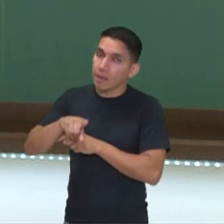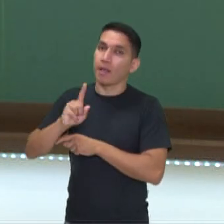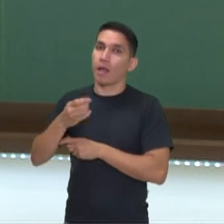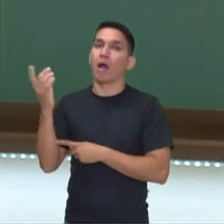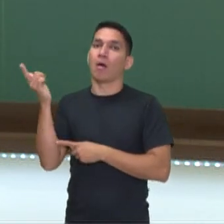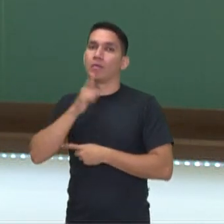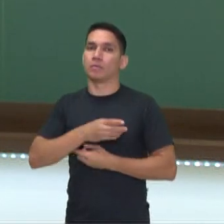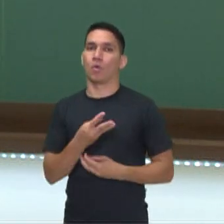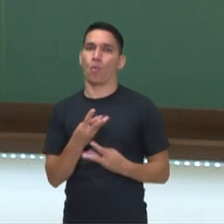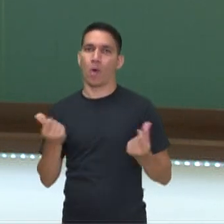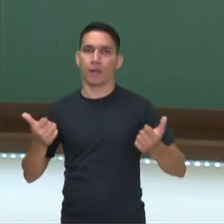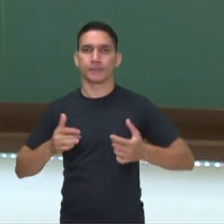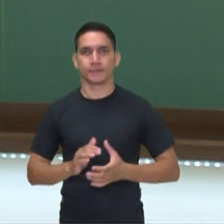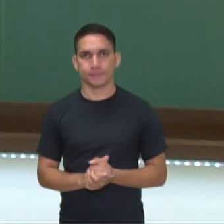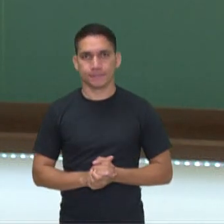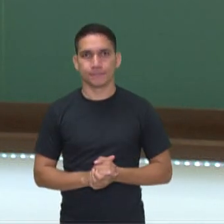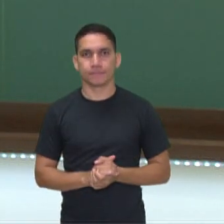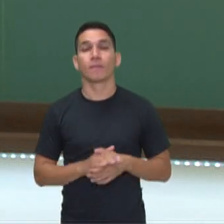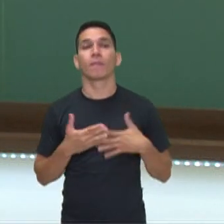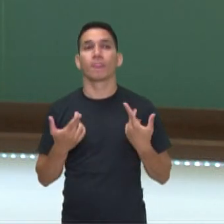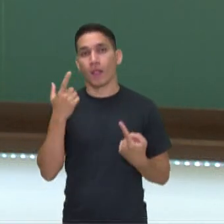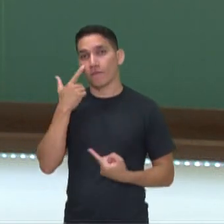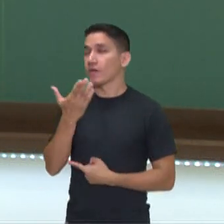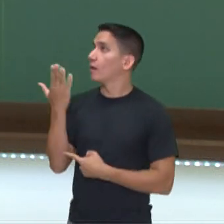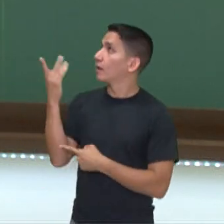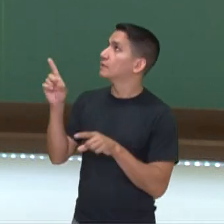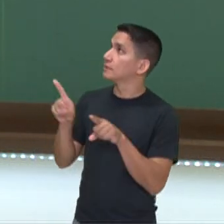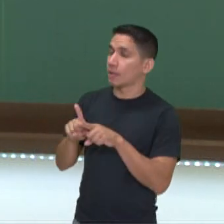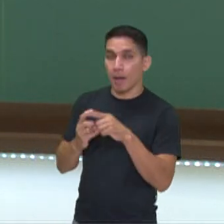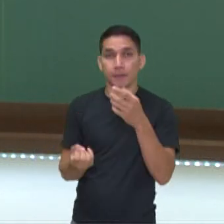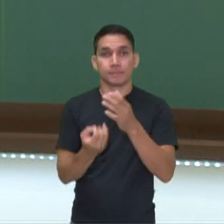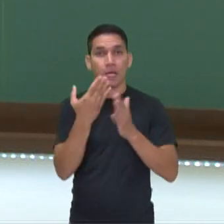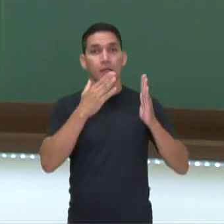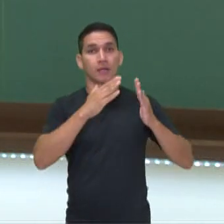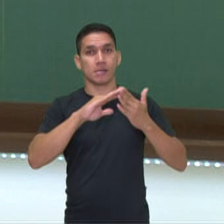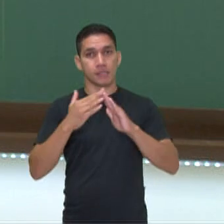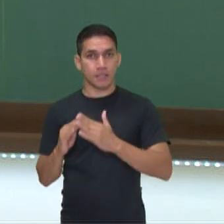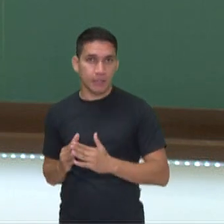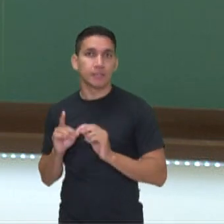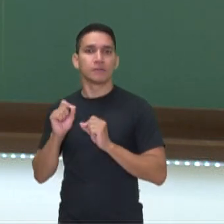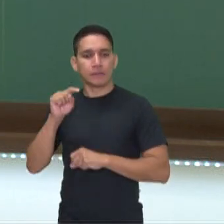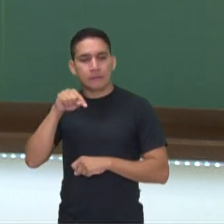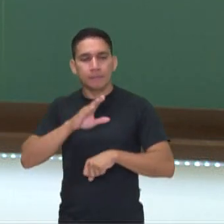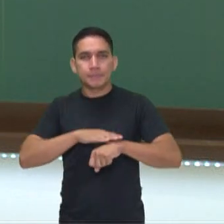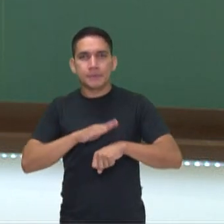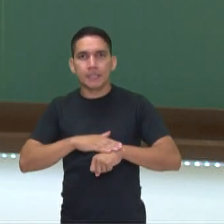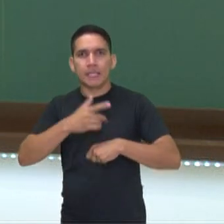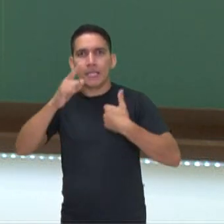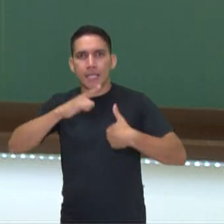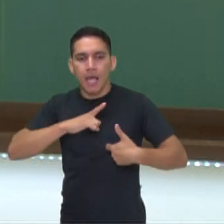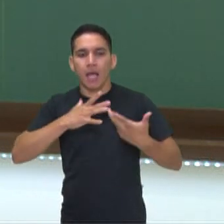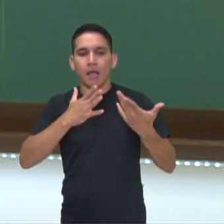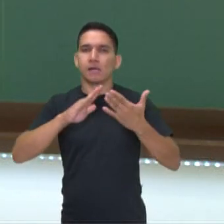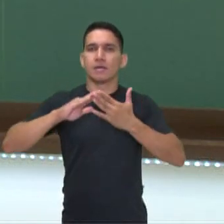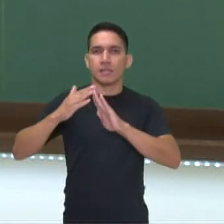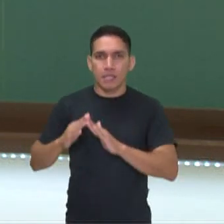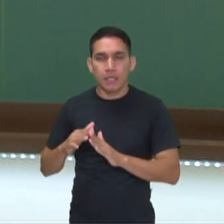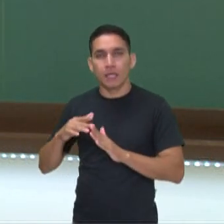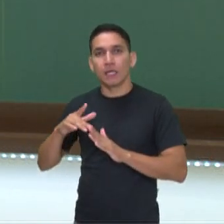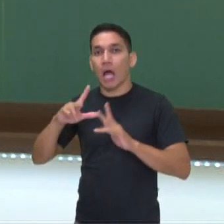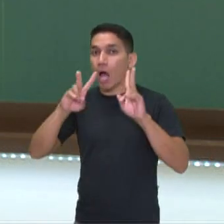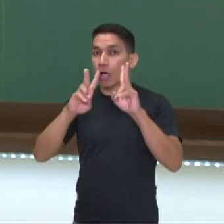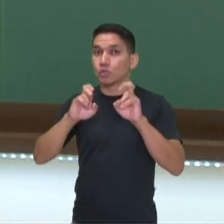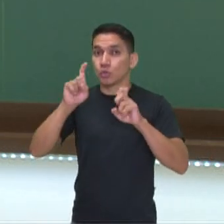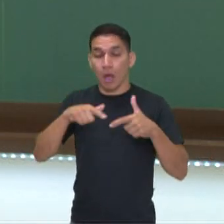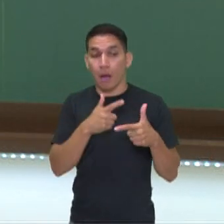de qualidade. E aí nós vamos ver, por exemplo, as favelas, que quando falamos nas favelas, estamos falando de um